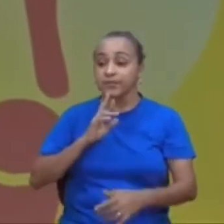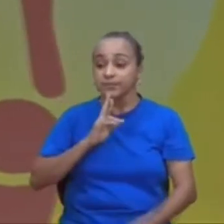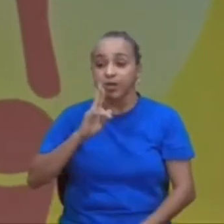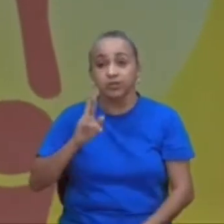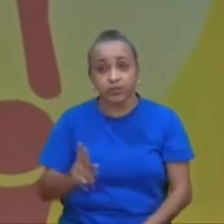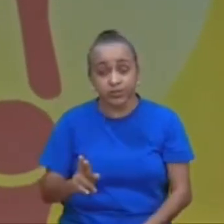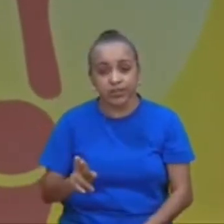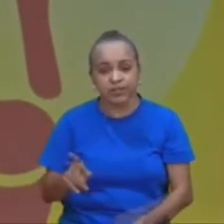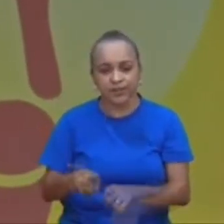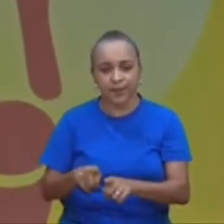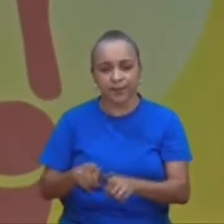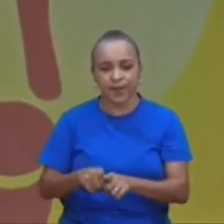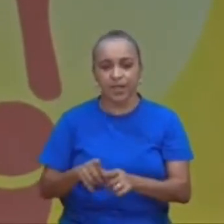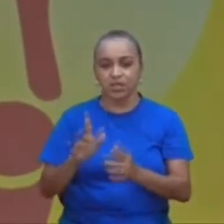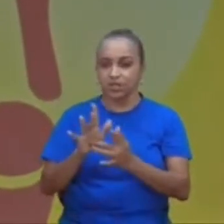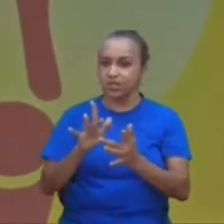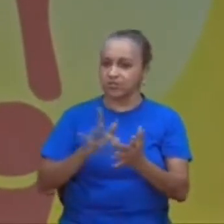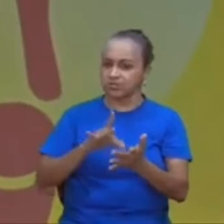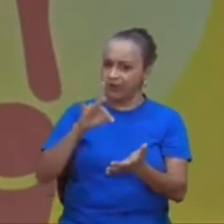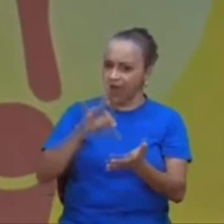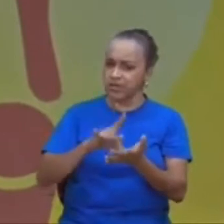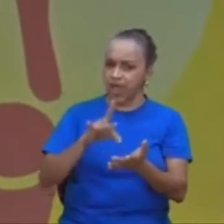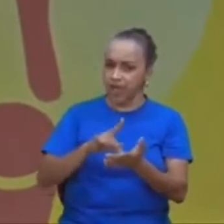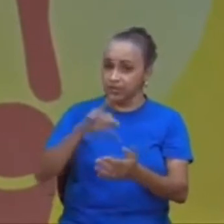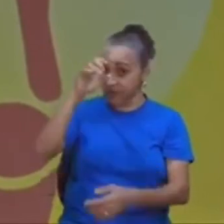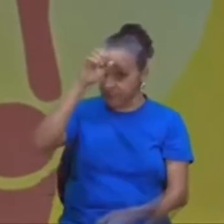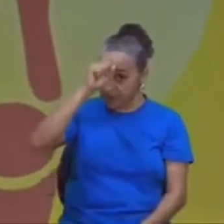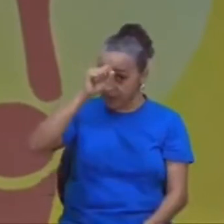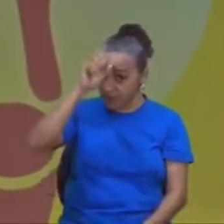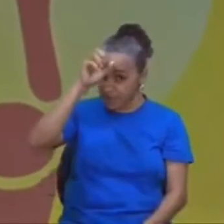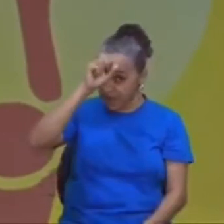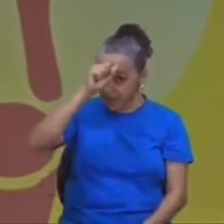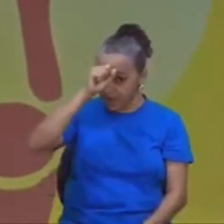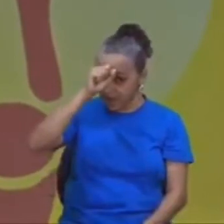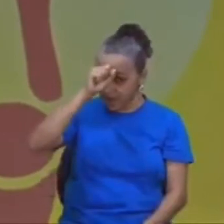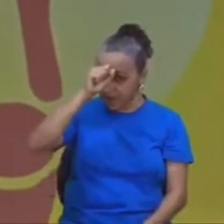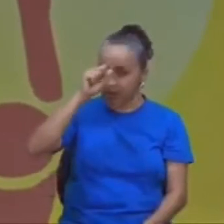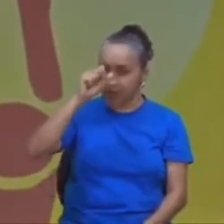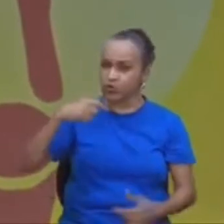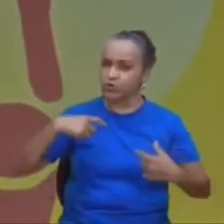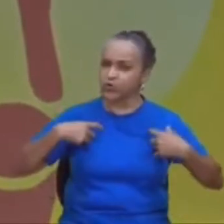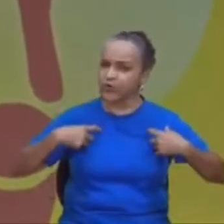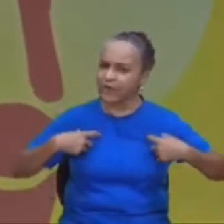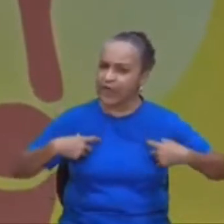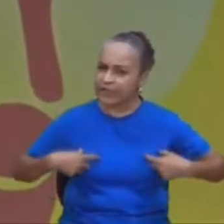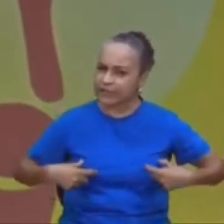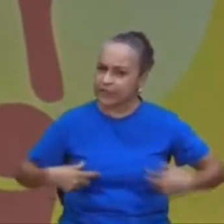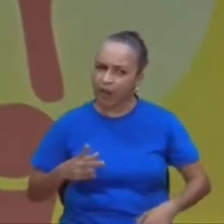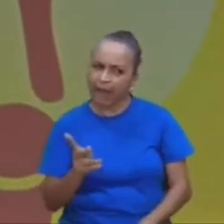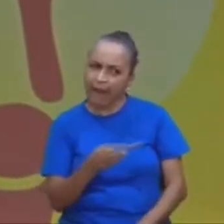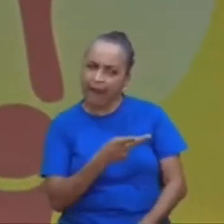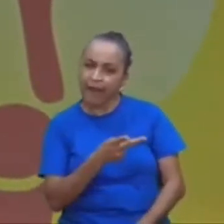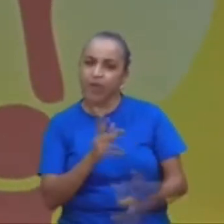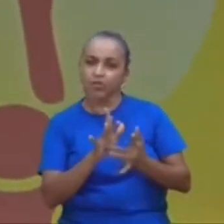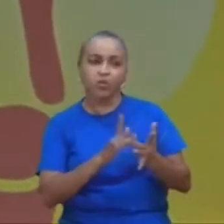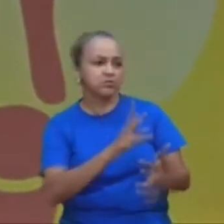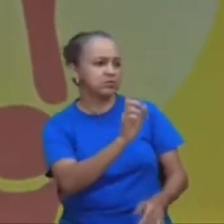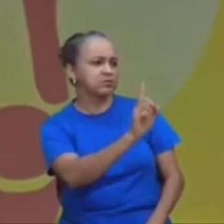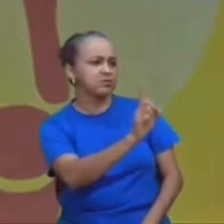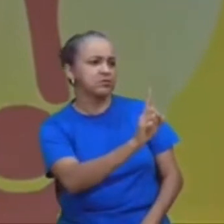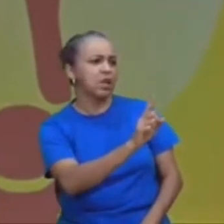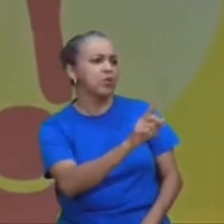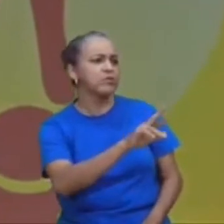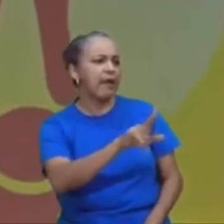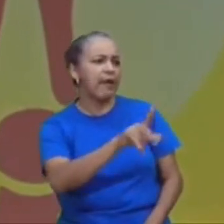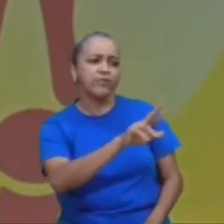imagino assim, Jesus realmente, estava aprendendo, aí, só que quando os fariseus, falavam alguma coisa errada, ele dizia, mas não é assim não, é assim desse jeito,